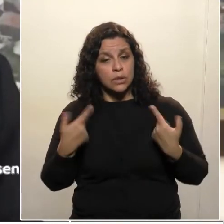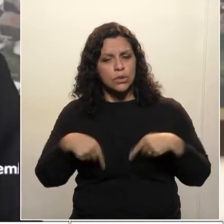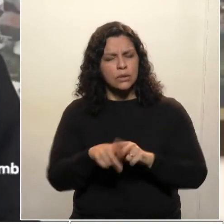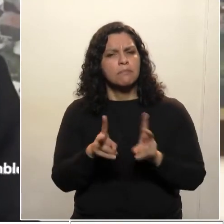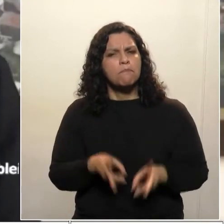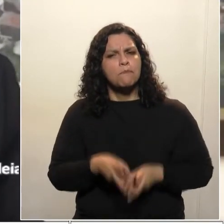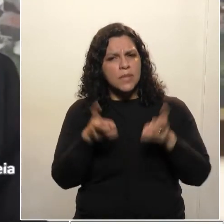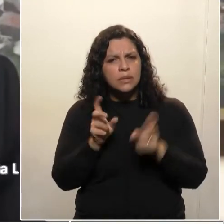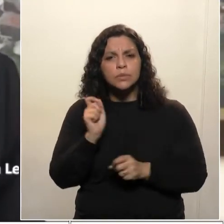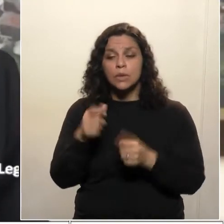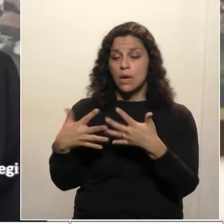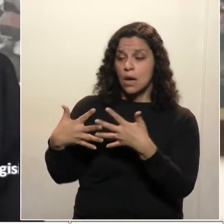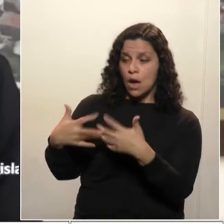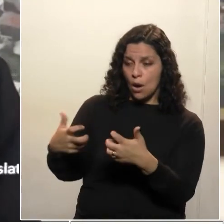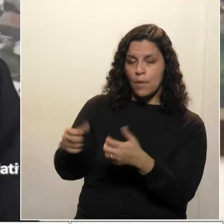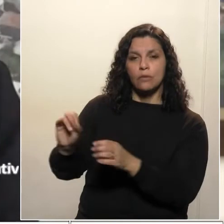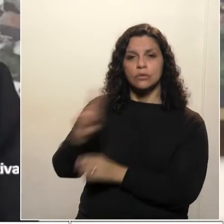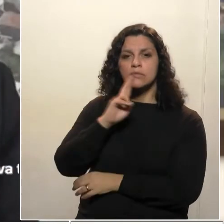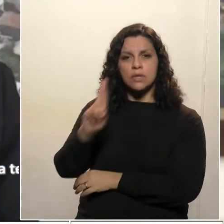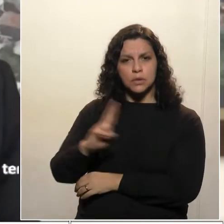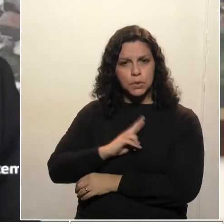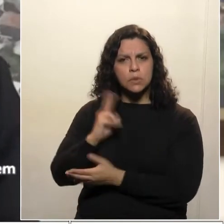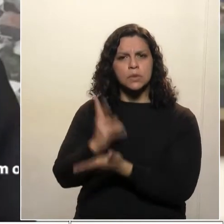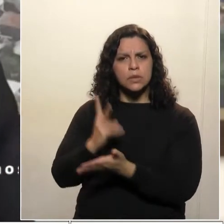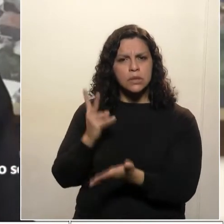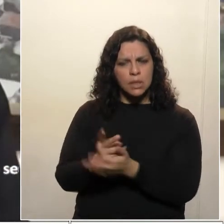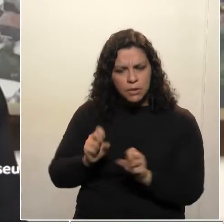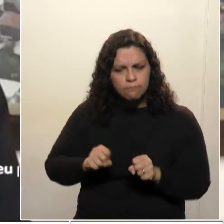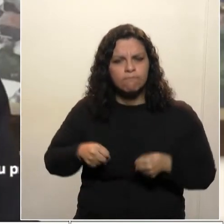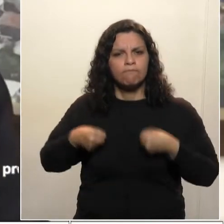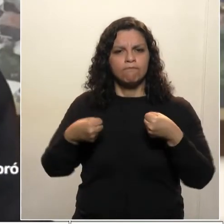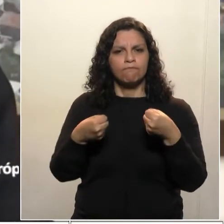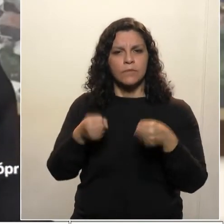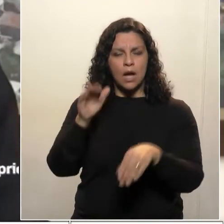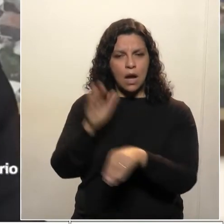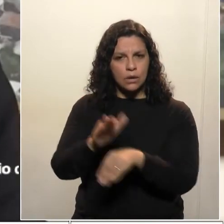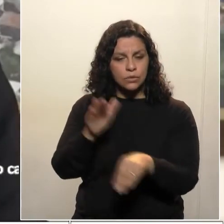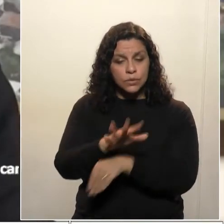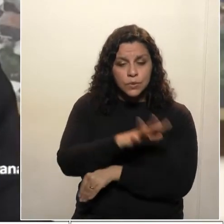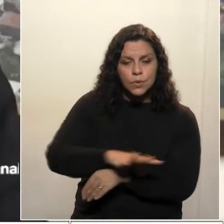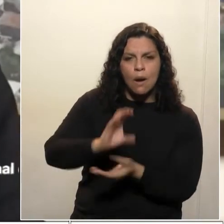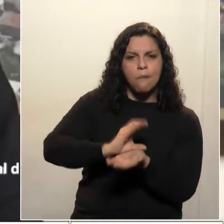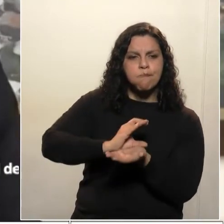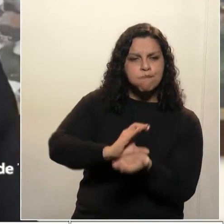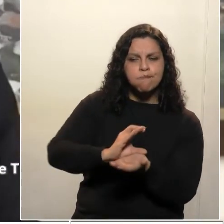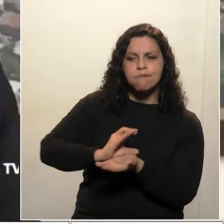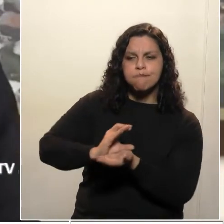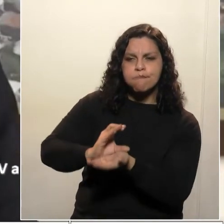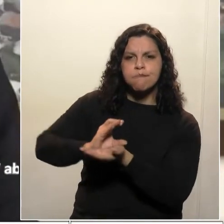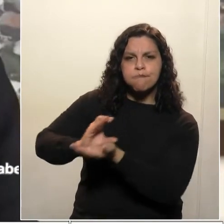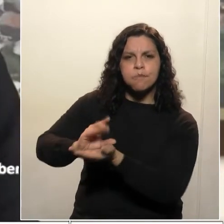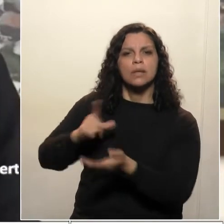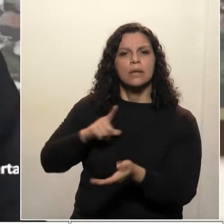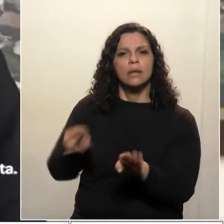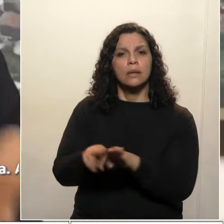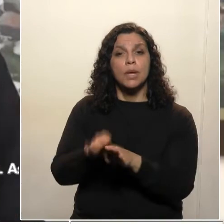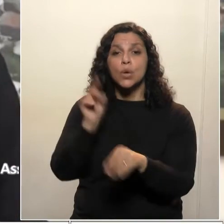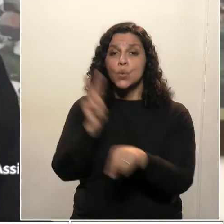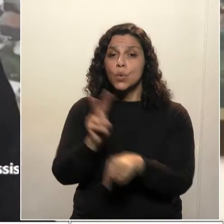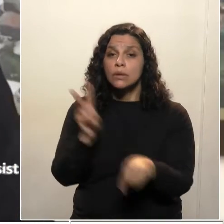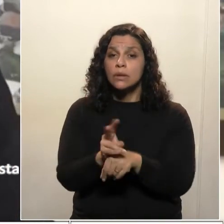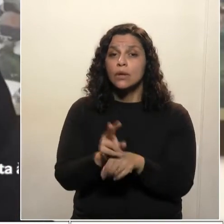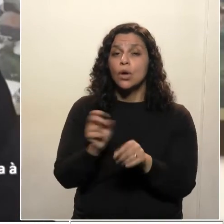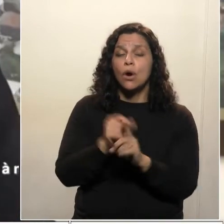percebido, e a Coppel nos deu o retorno, dizendo que está fortalecendo os investimentos, as ações e manutenção